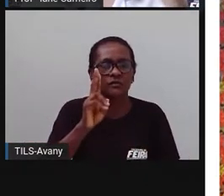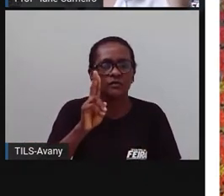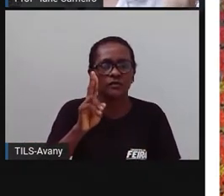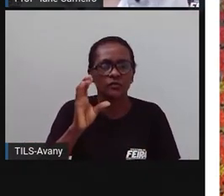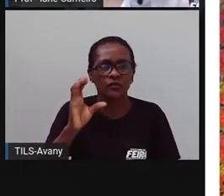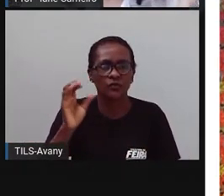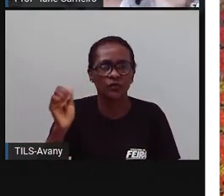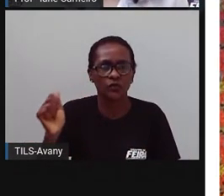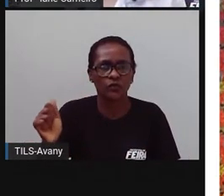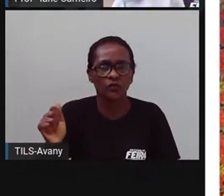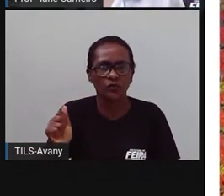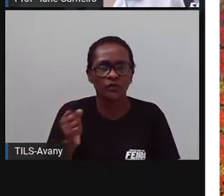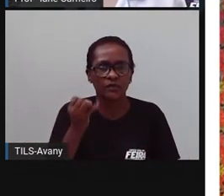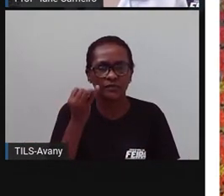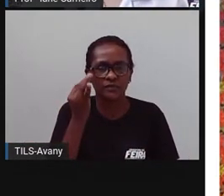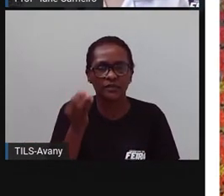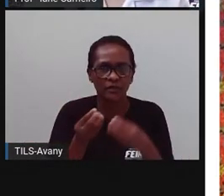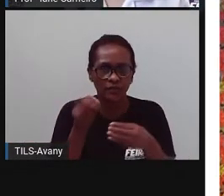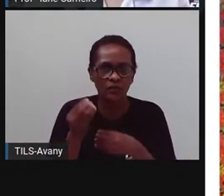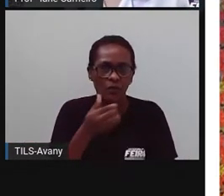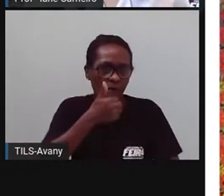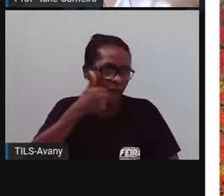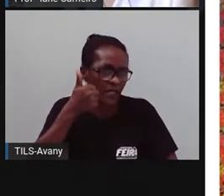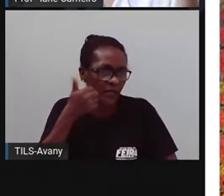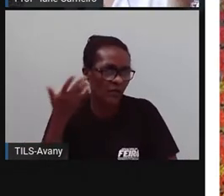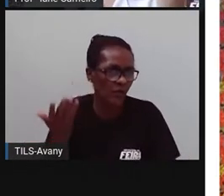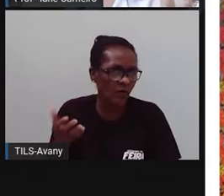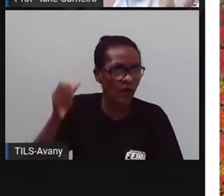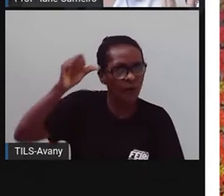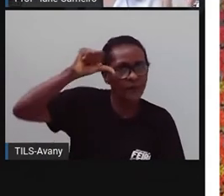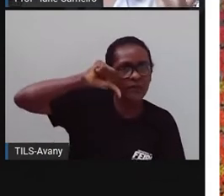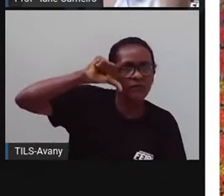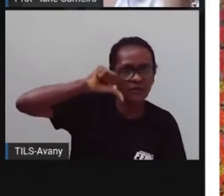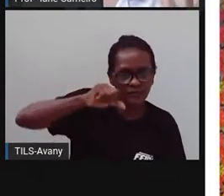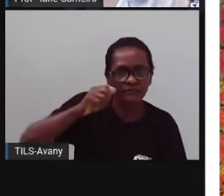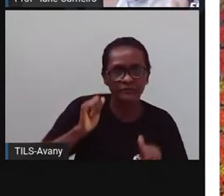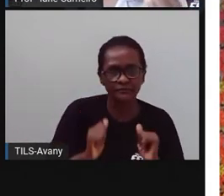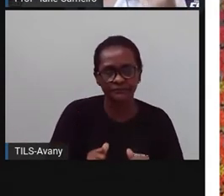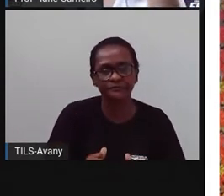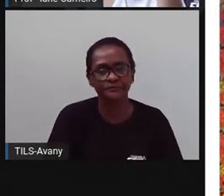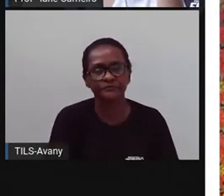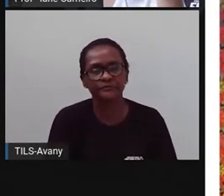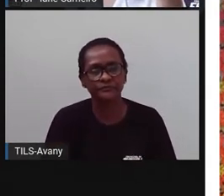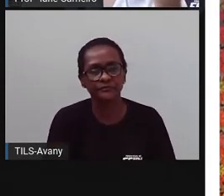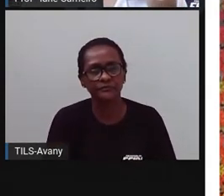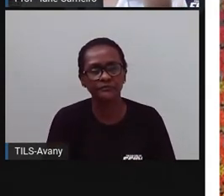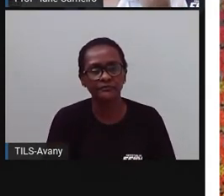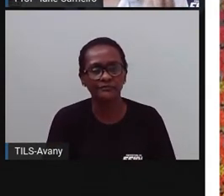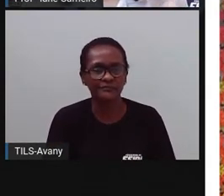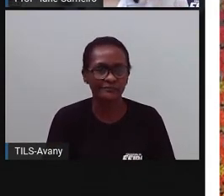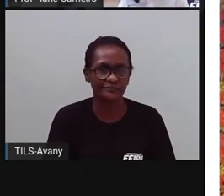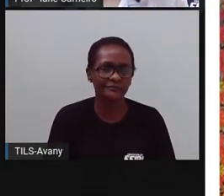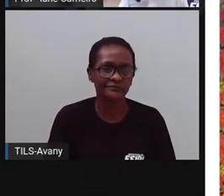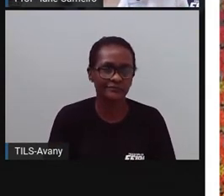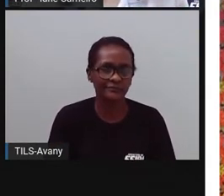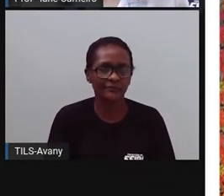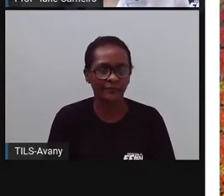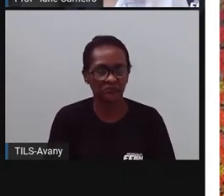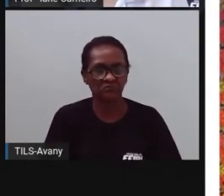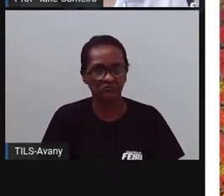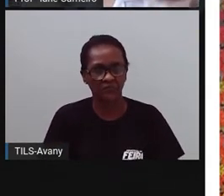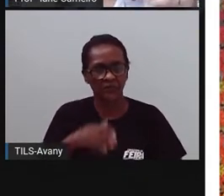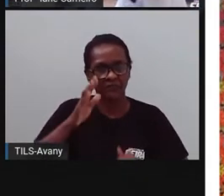sanfoneiro dentro da cultura nordestina, né? Então, é um momento em que essa profissão,